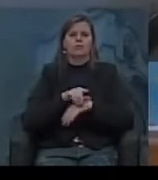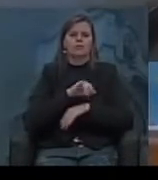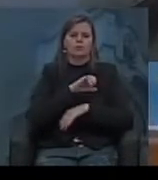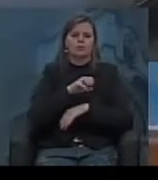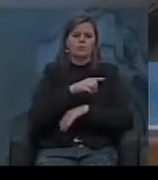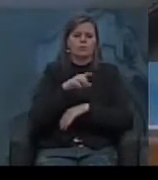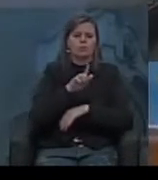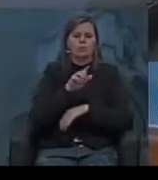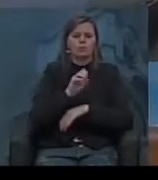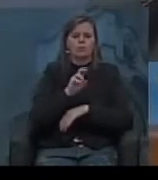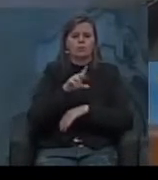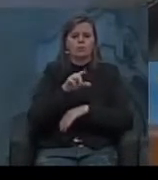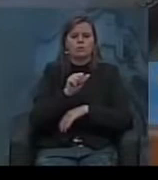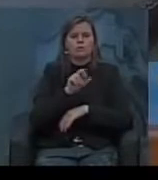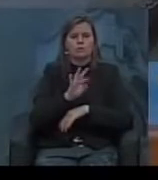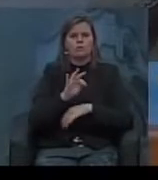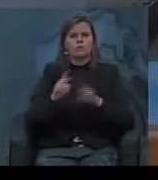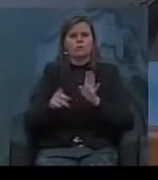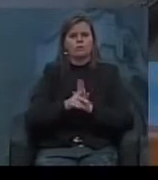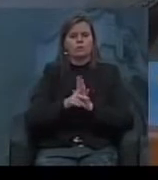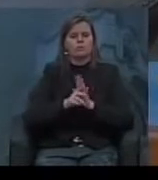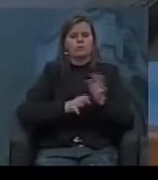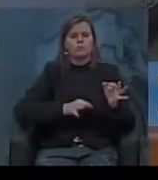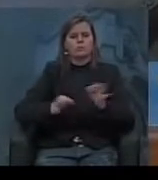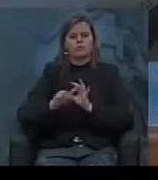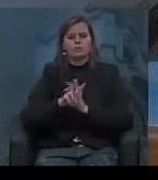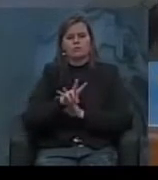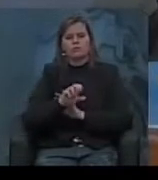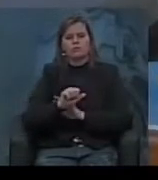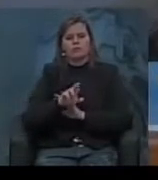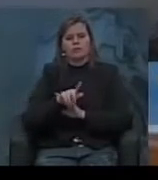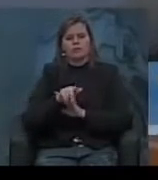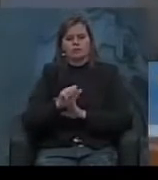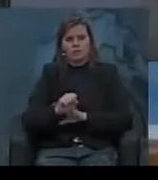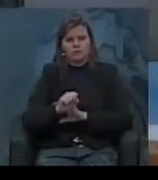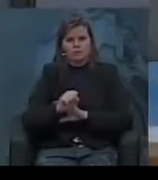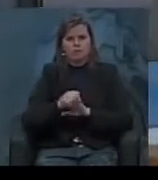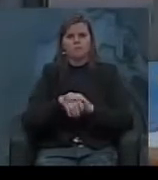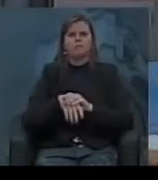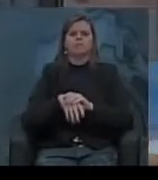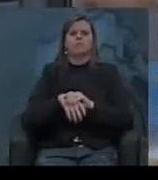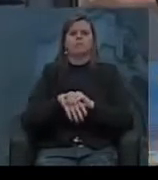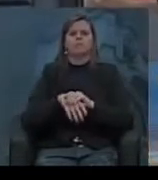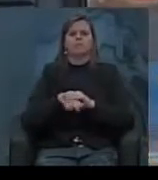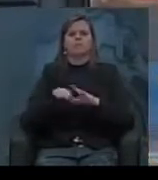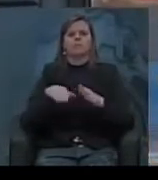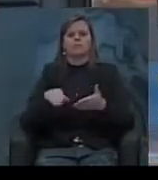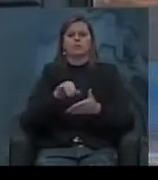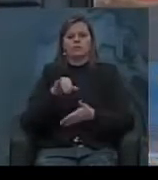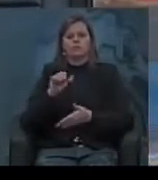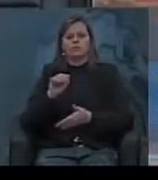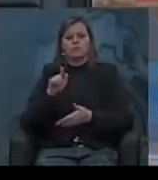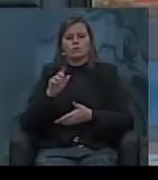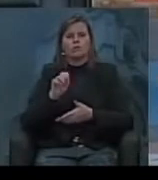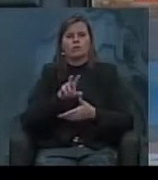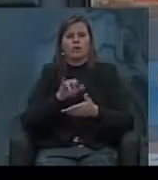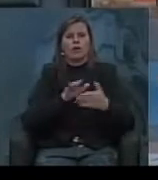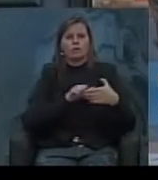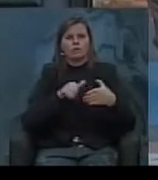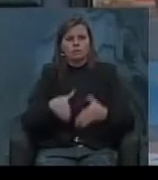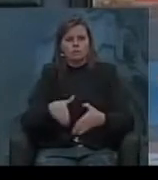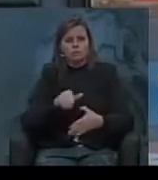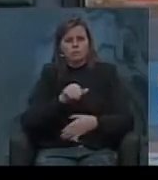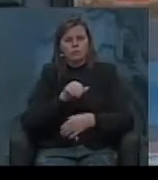João Goulart, o herdeiro do projeto Vargas, o herdeiro da herança getulista. Então, o Jango vai assumir, num primeiro momento,